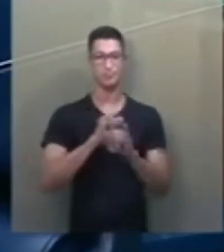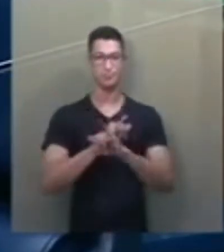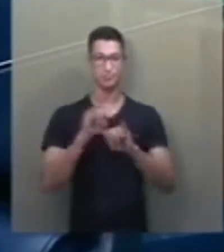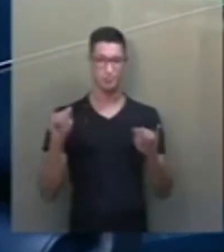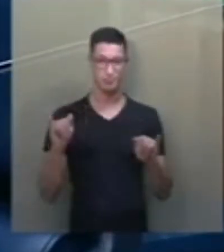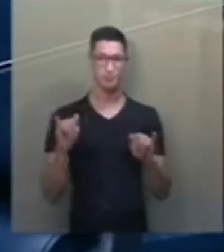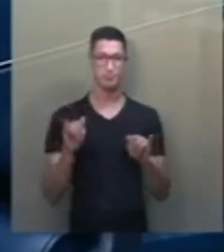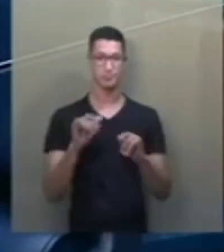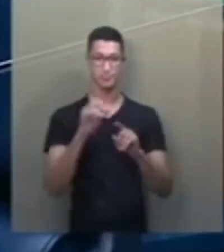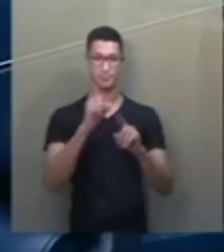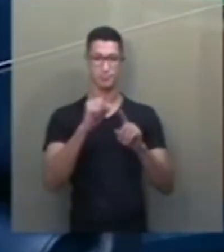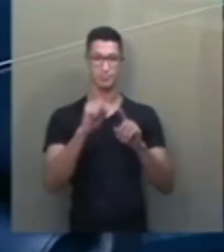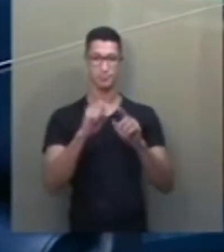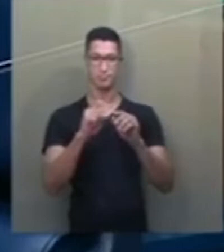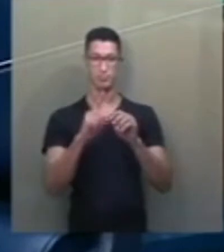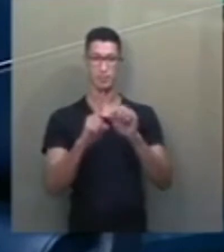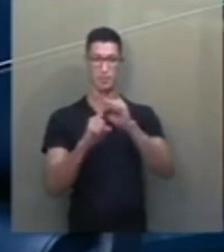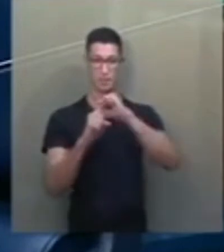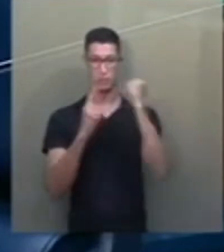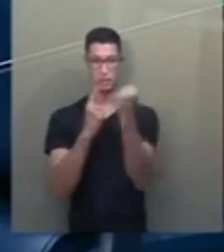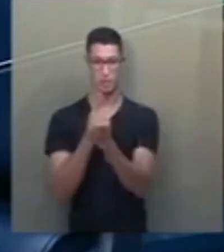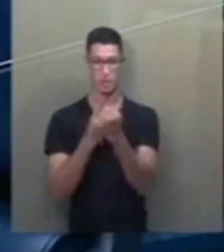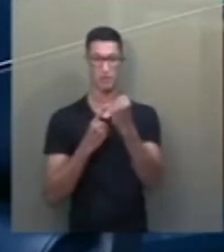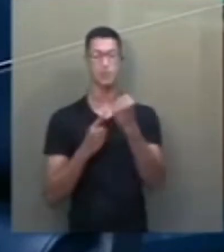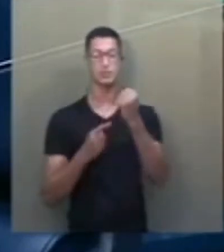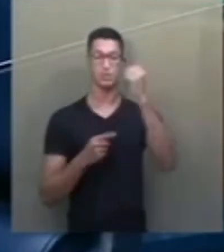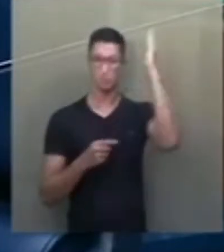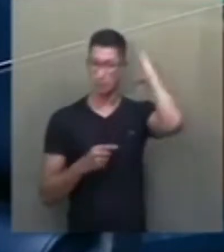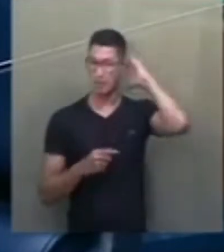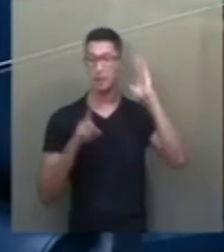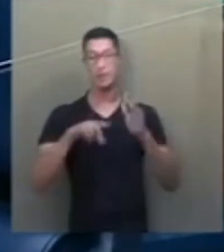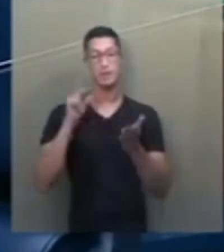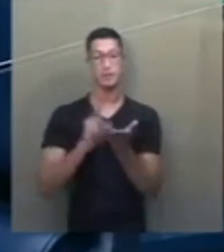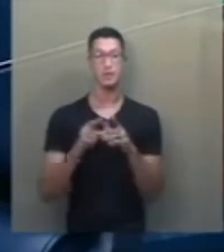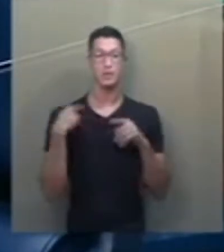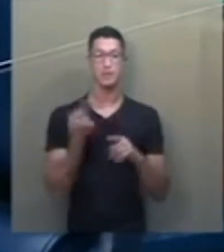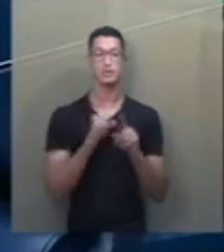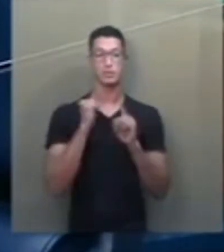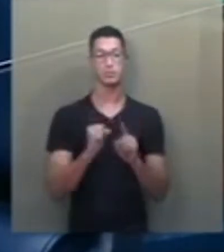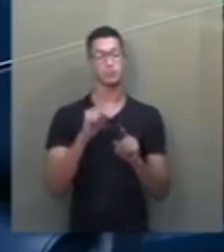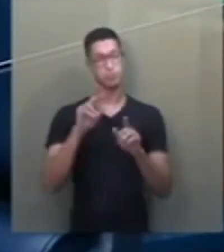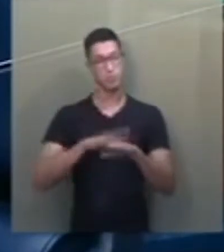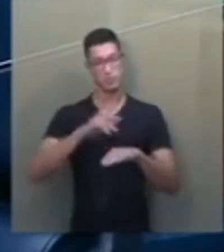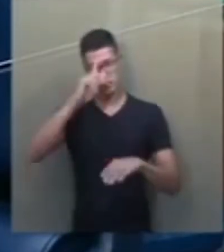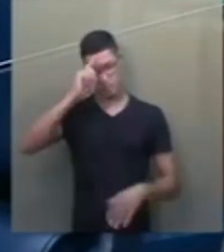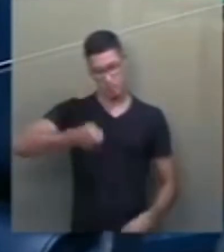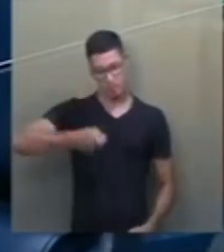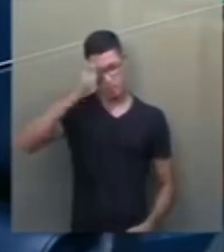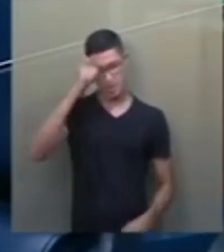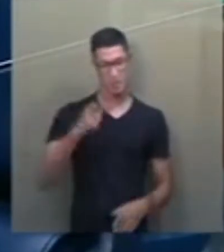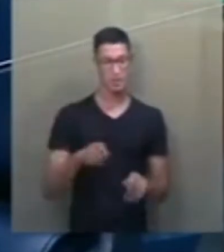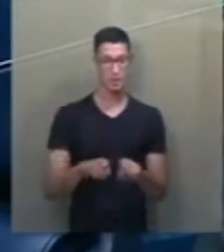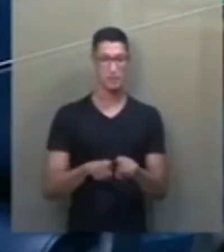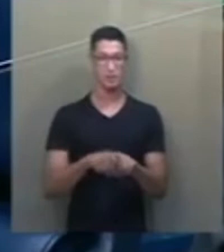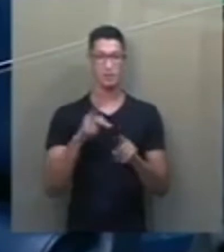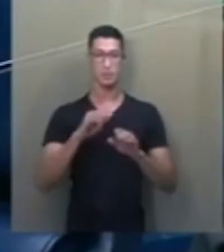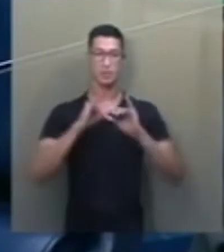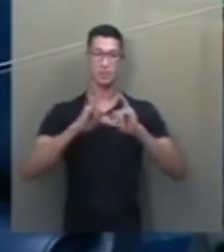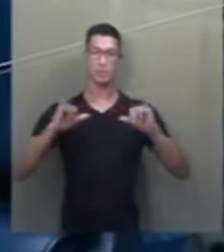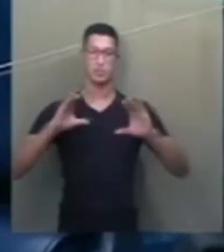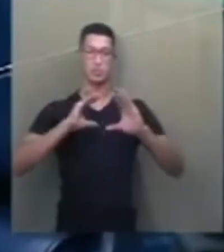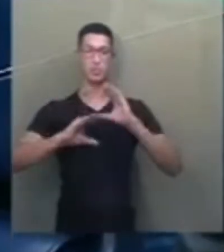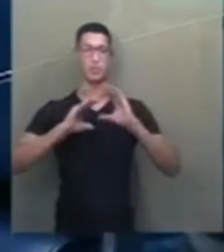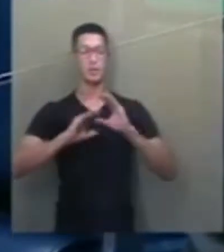a sociedade paraense. E é justo que a gente possa aqui prestar uma homenagem a esse veículo de